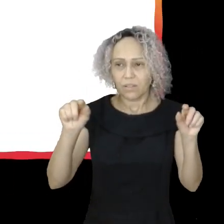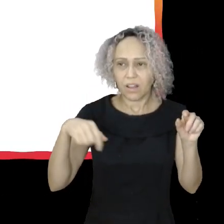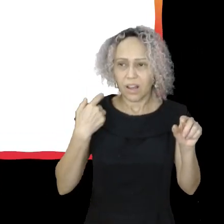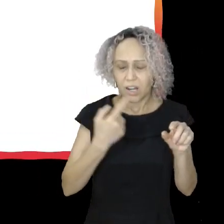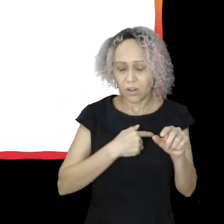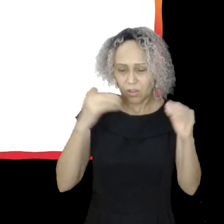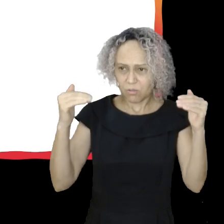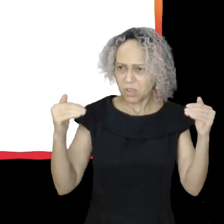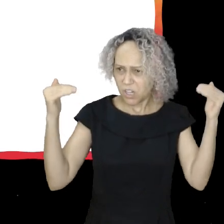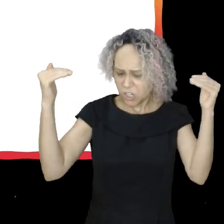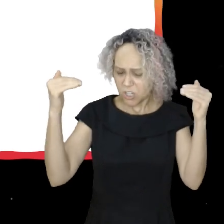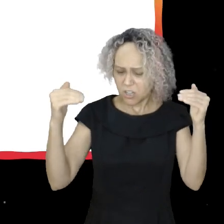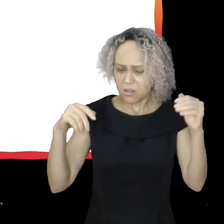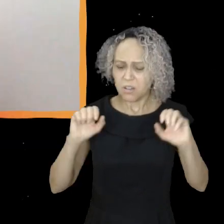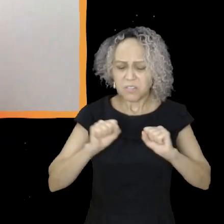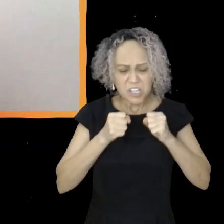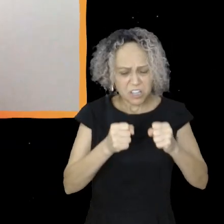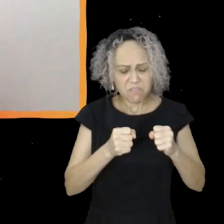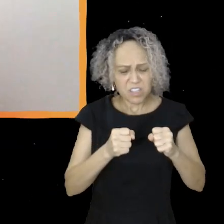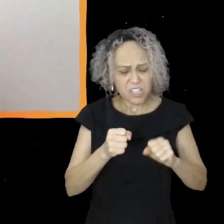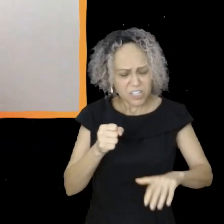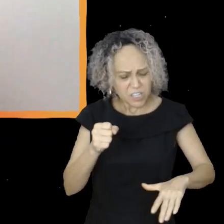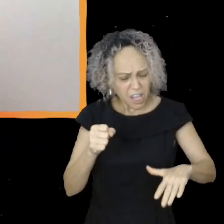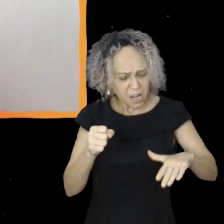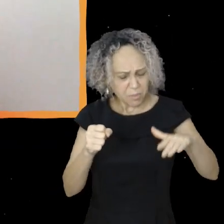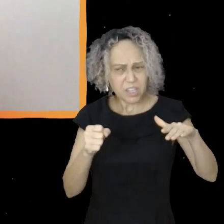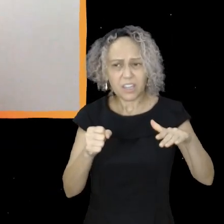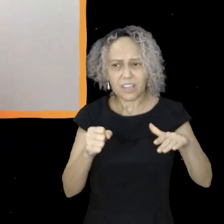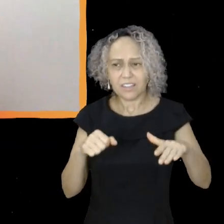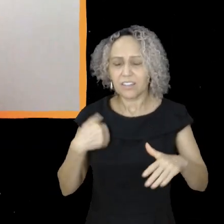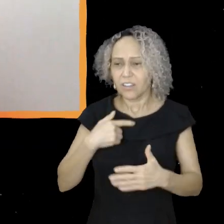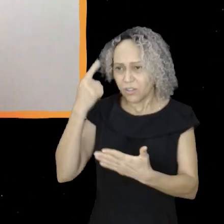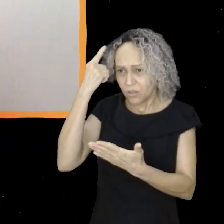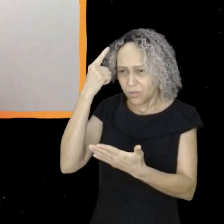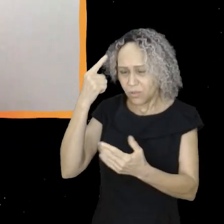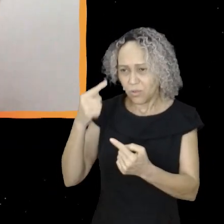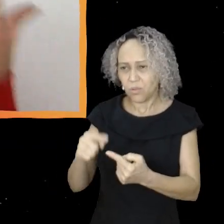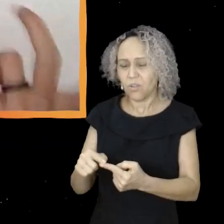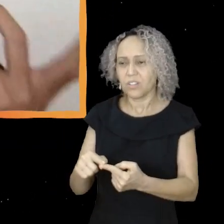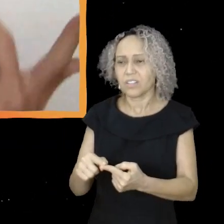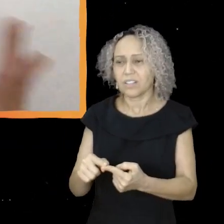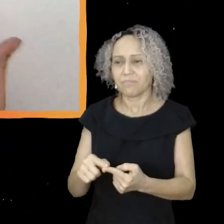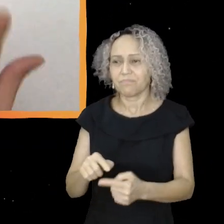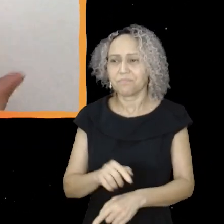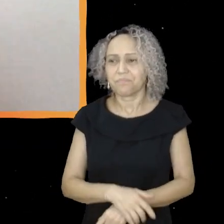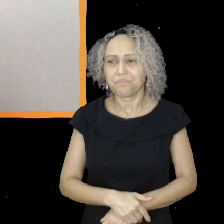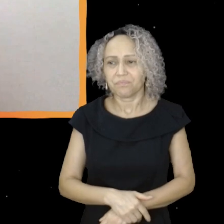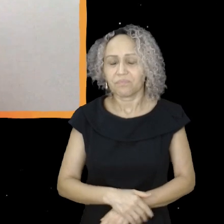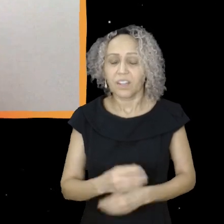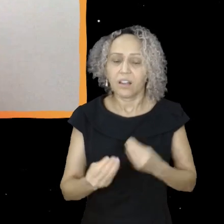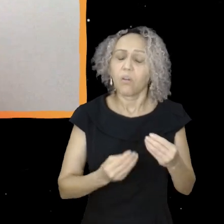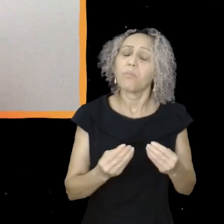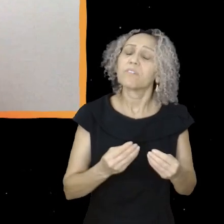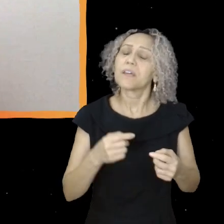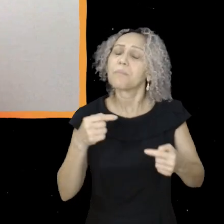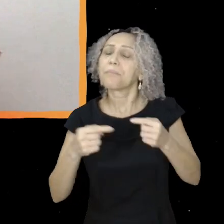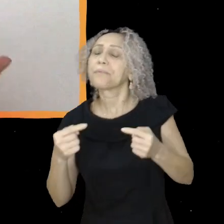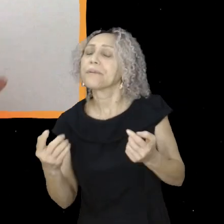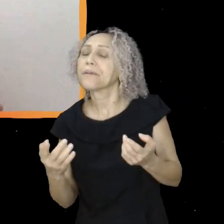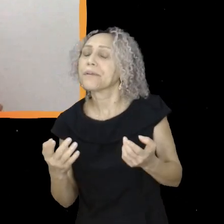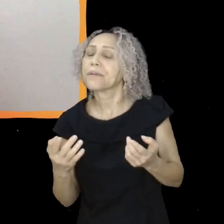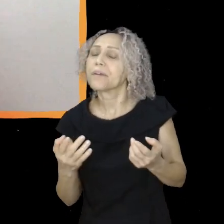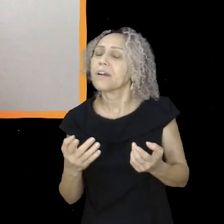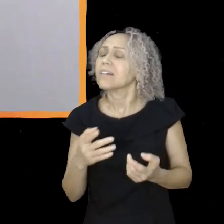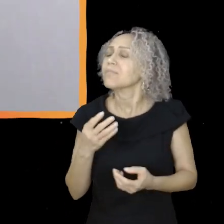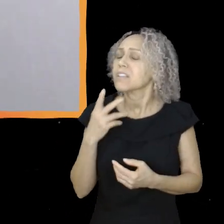pequenos. A gente super concorda, Josi. E você? O que você está esperando pra fazer política? Ajudar a melhorar o país? Seja como candidato, candidata, seja